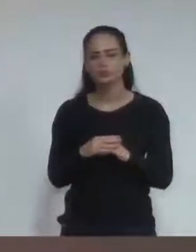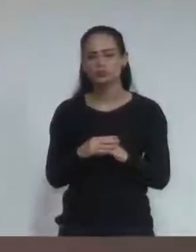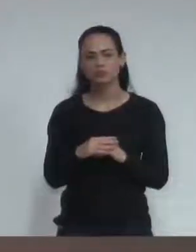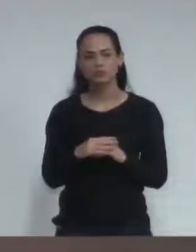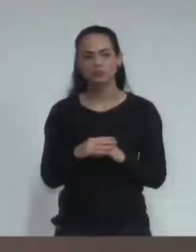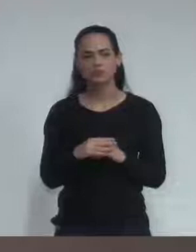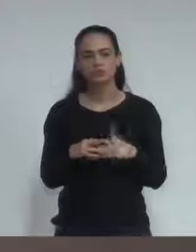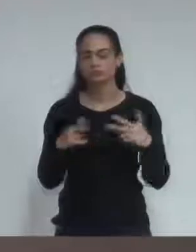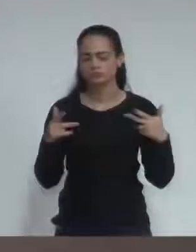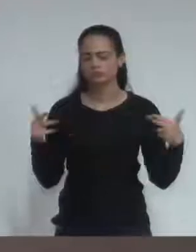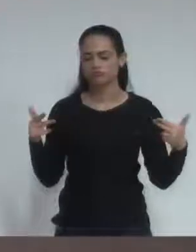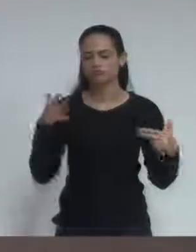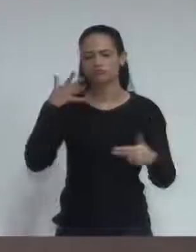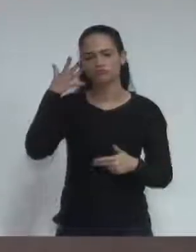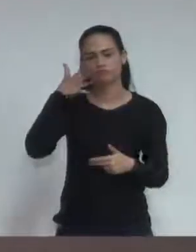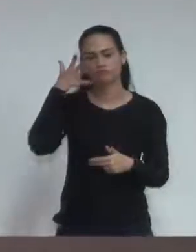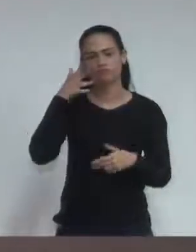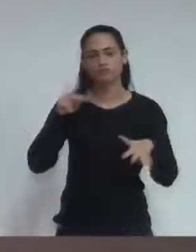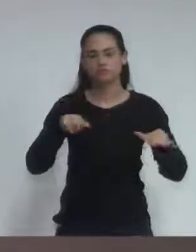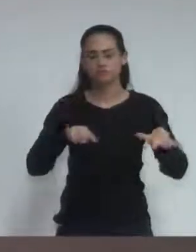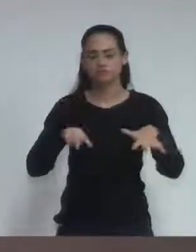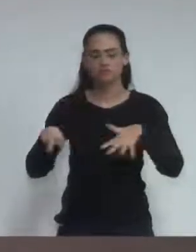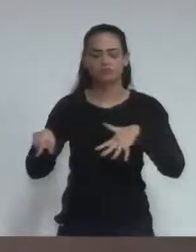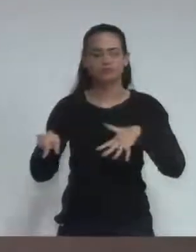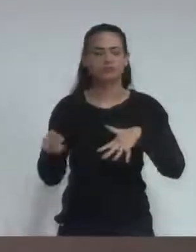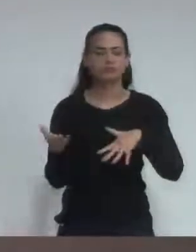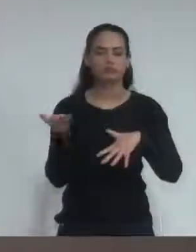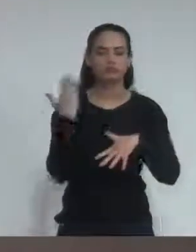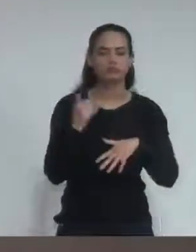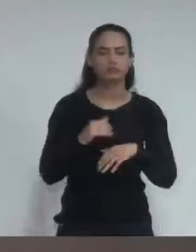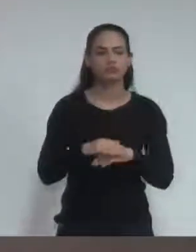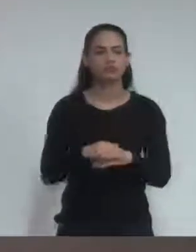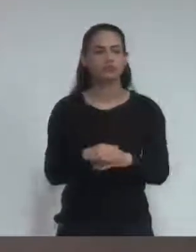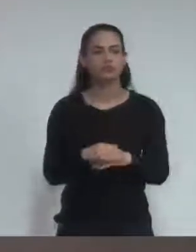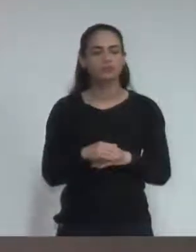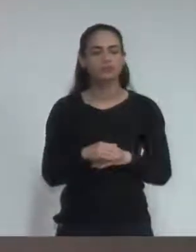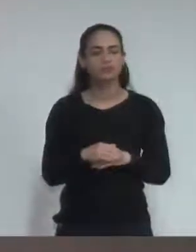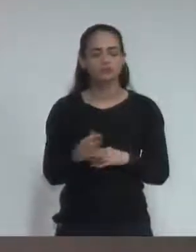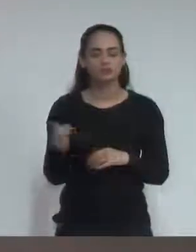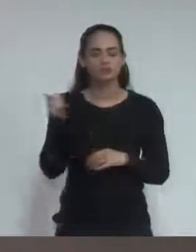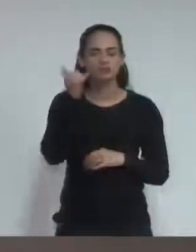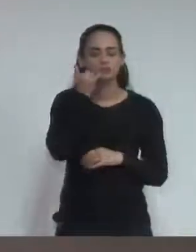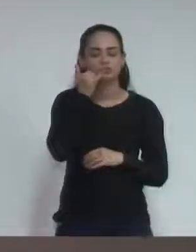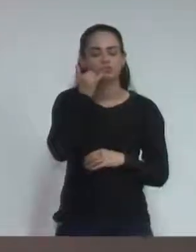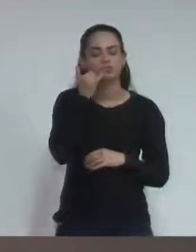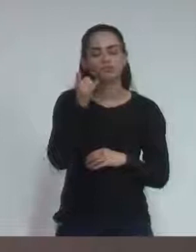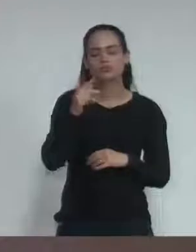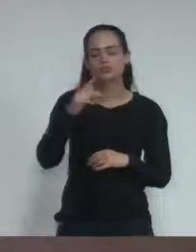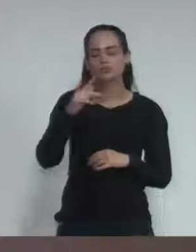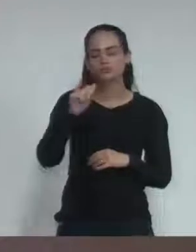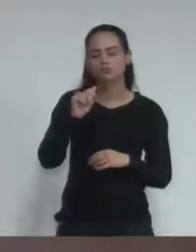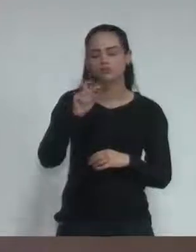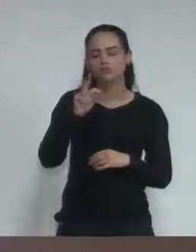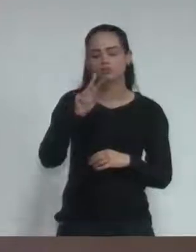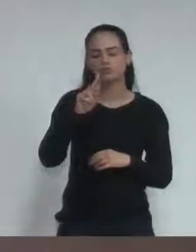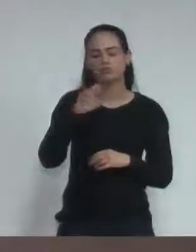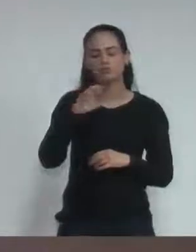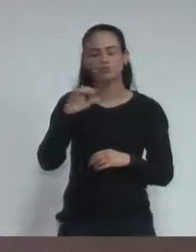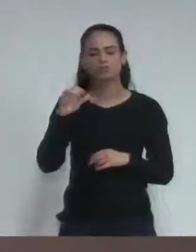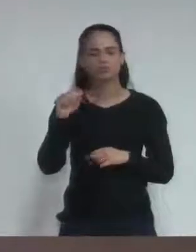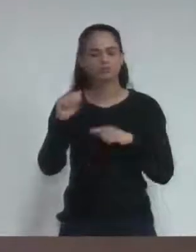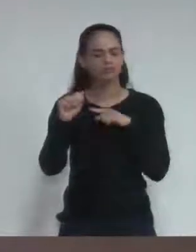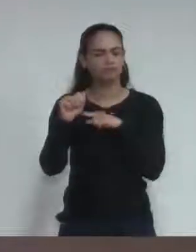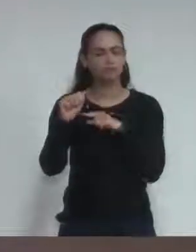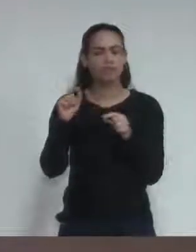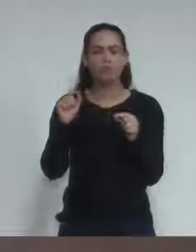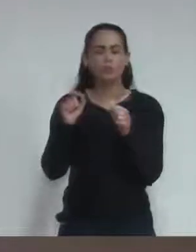Na semana passada, Patrícia me ligou também, com o intuito de